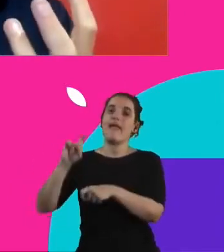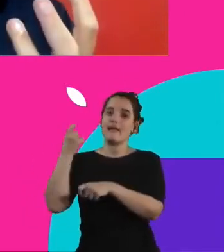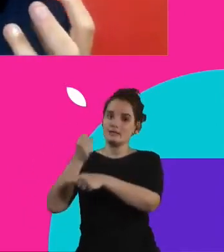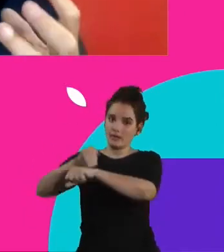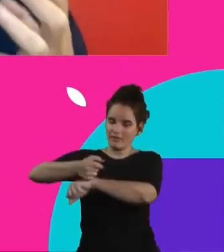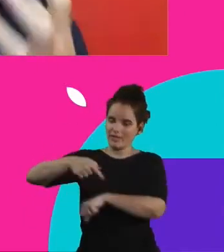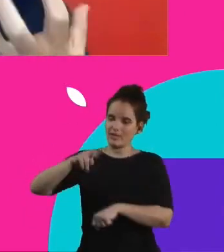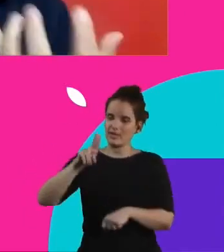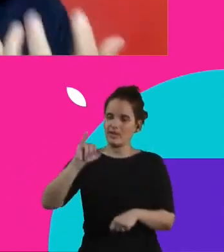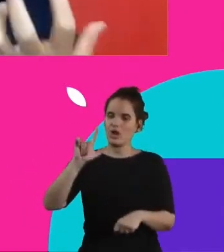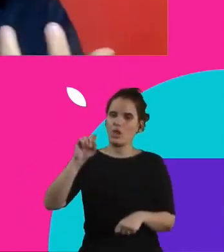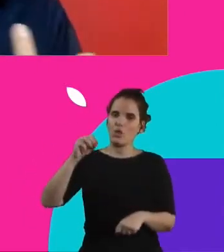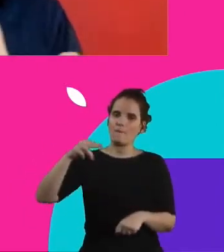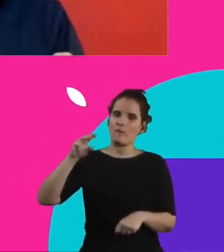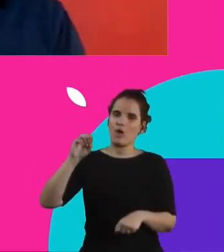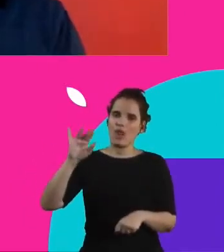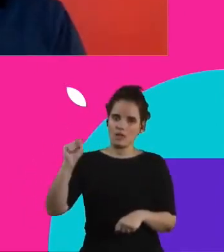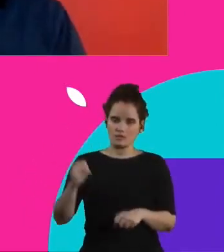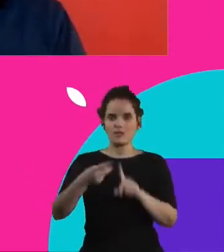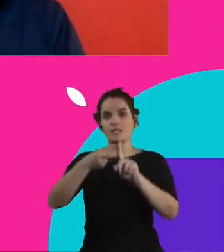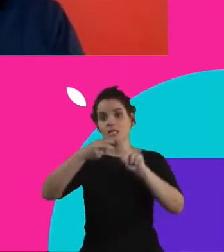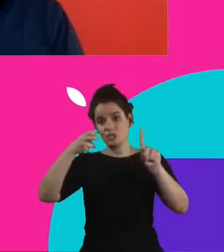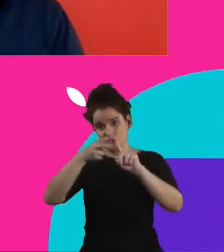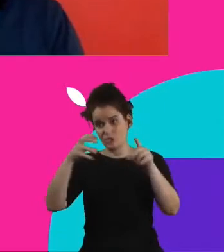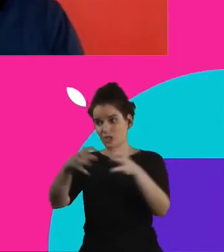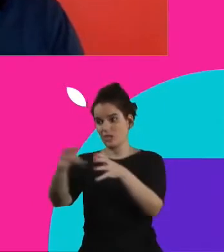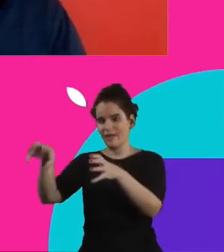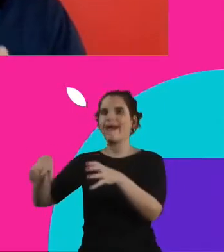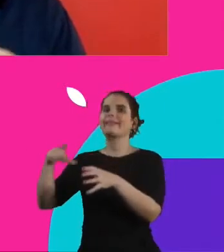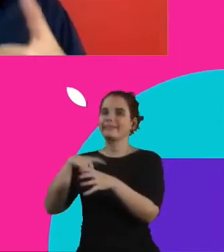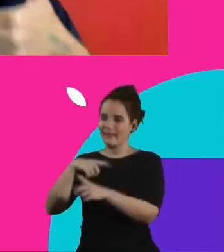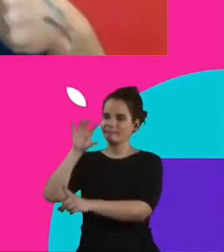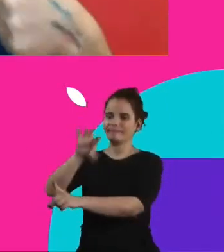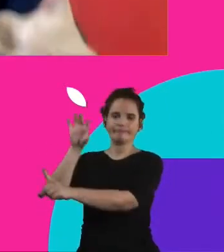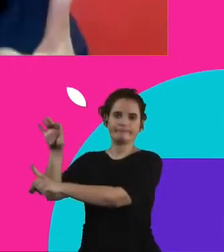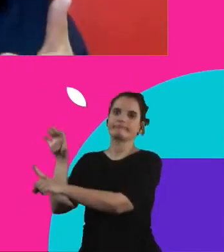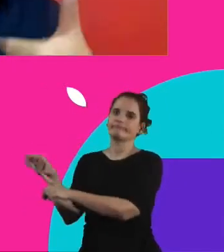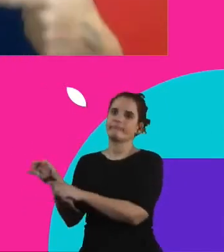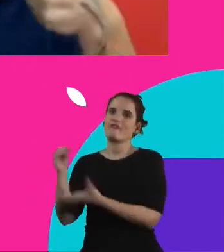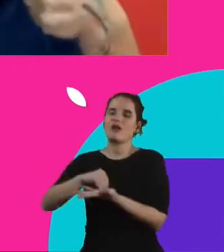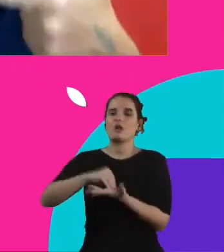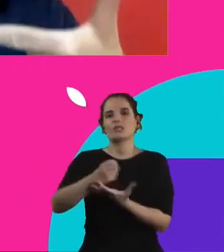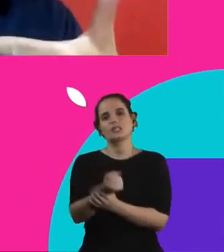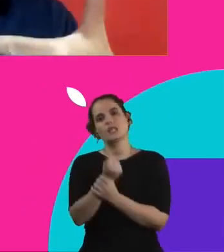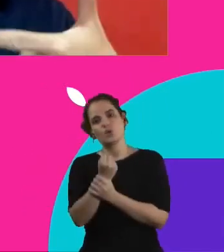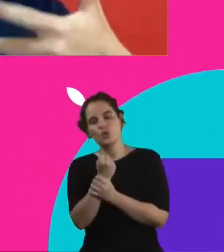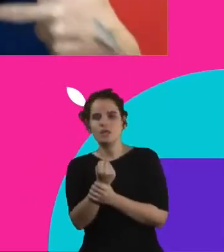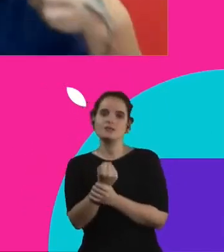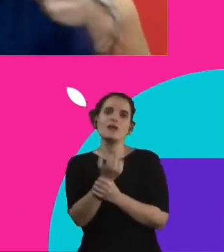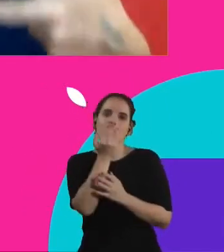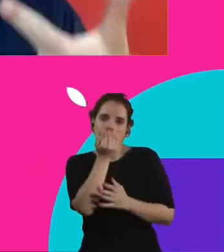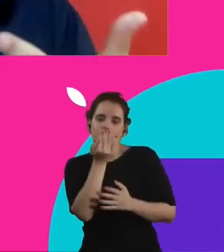ou ribeirinhas, eles têm um reflexo muito importante nas condições de segurança alimentar. E a gente está falando de identidade, de cultura,